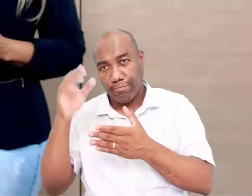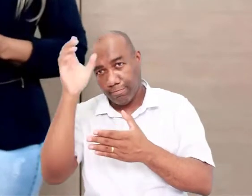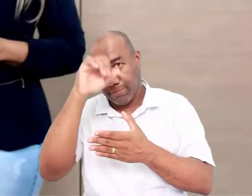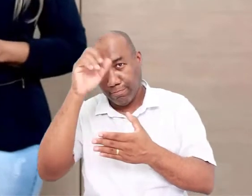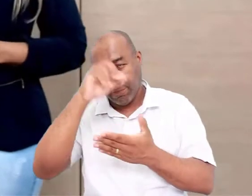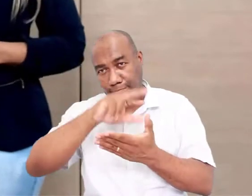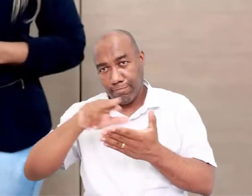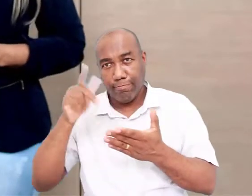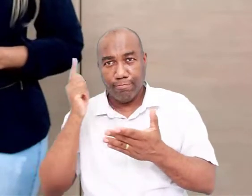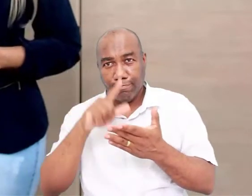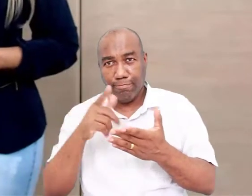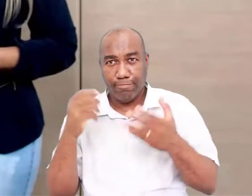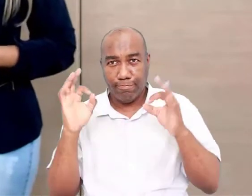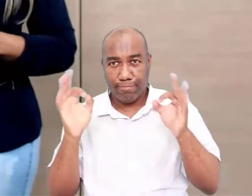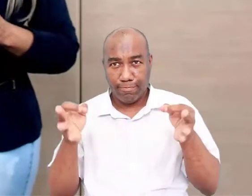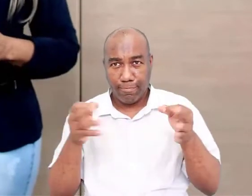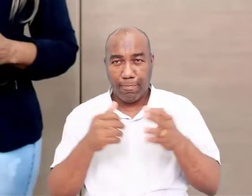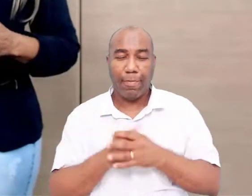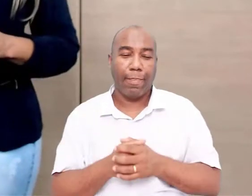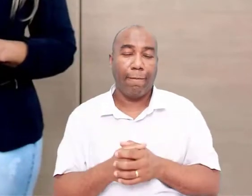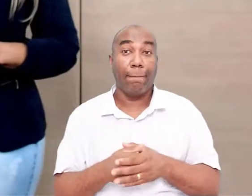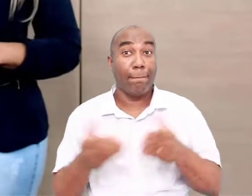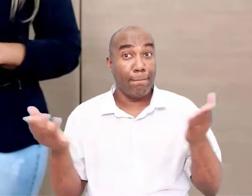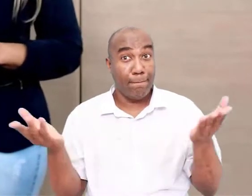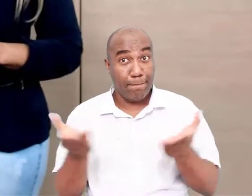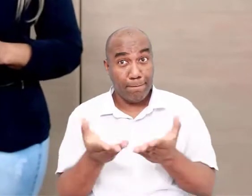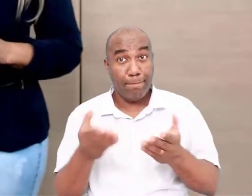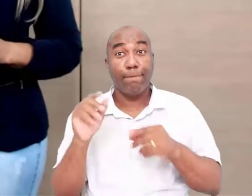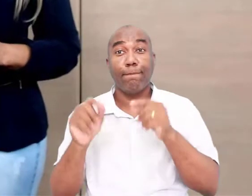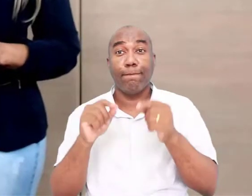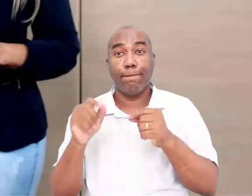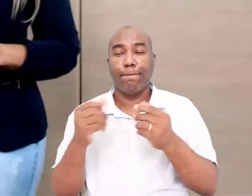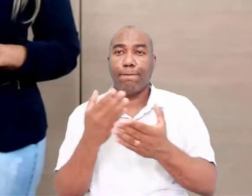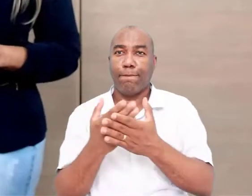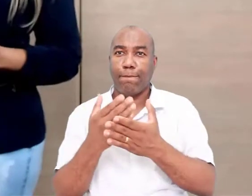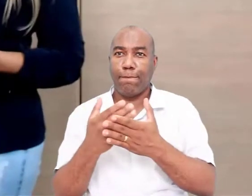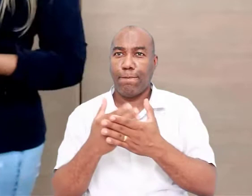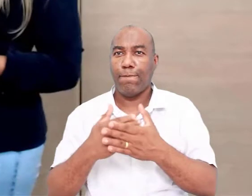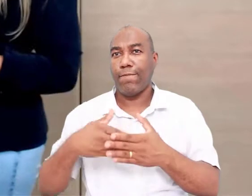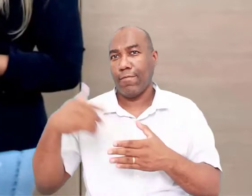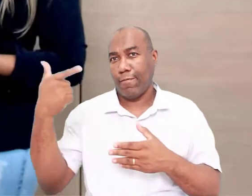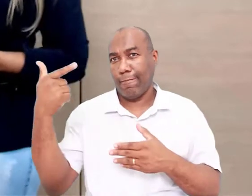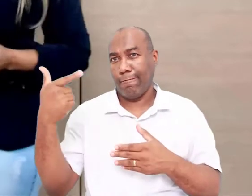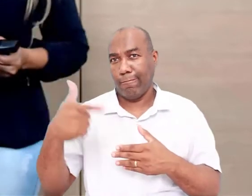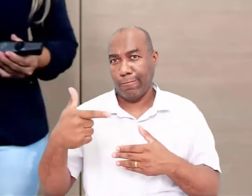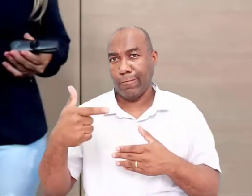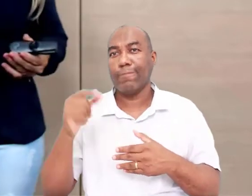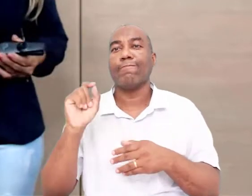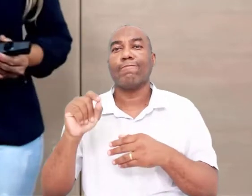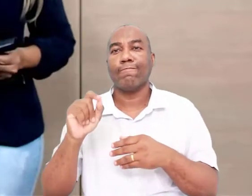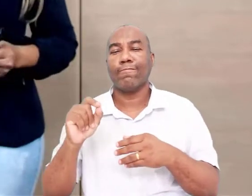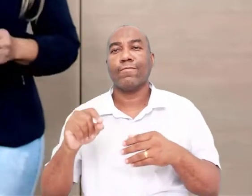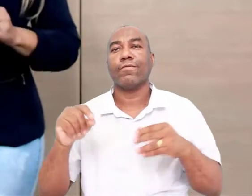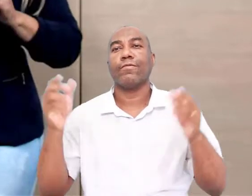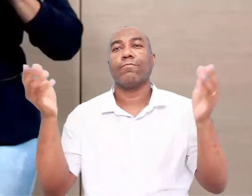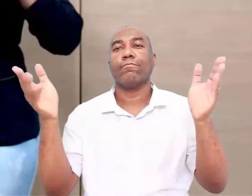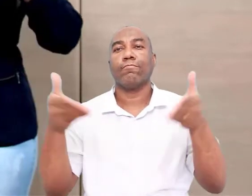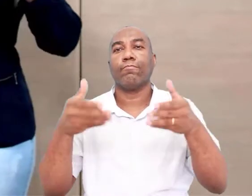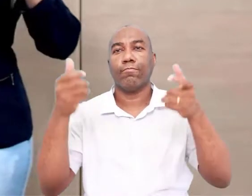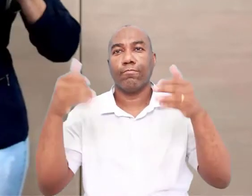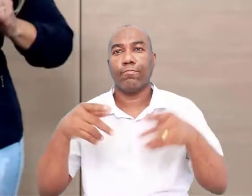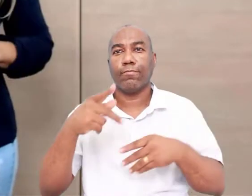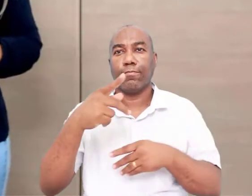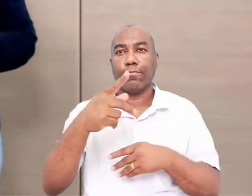fizerem a revisão. Tá bom, gente? Hoje nós vamos para a nossa aula 2 e hoje nós vamos trabalhar para a História e